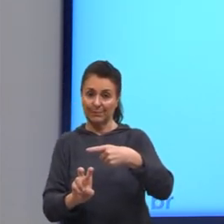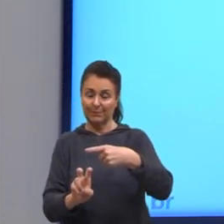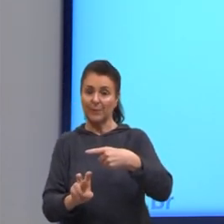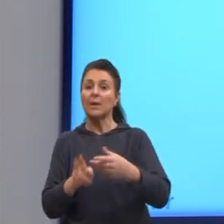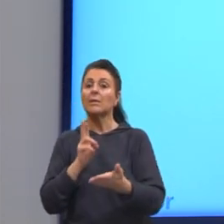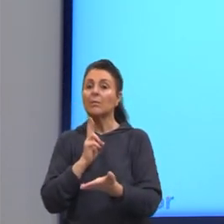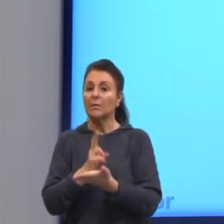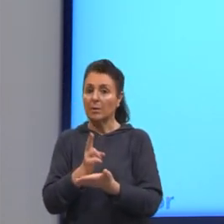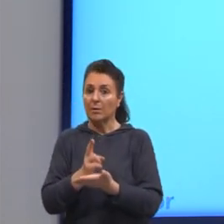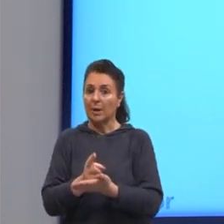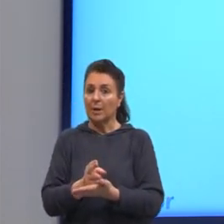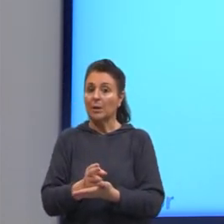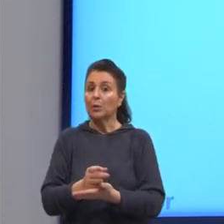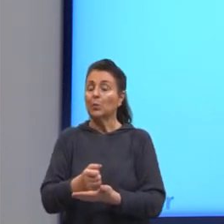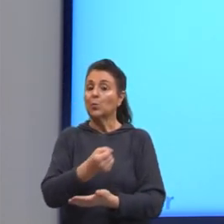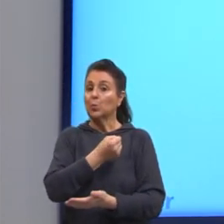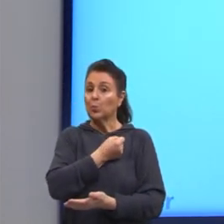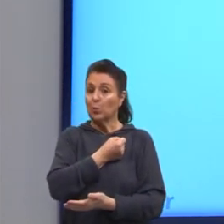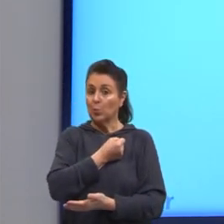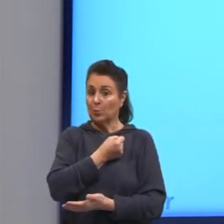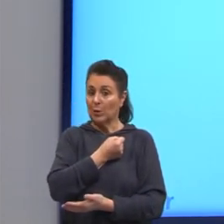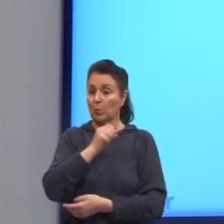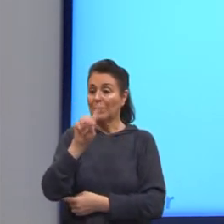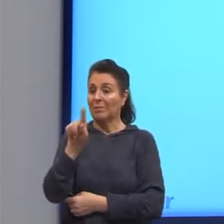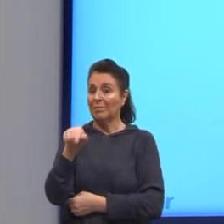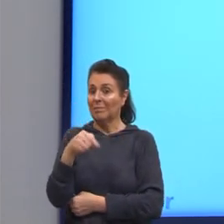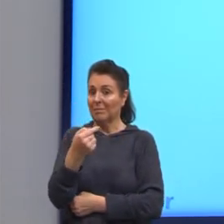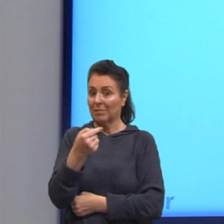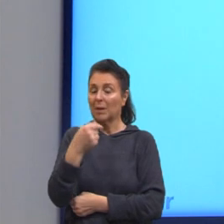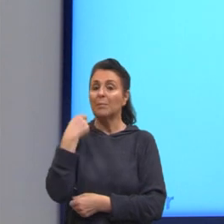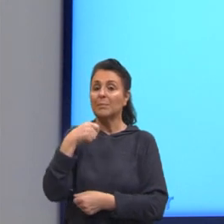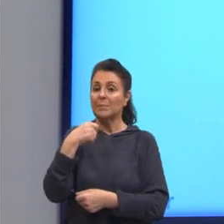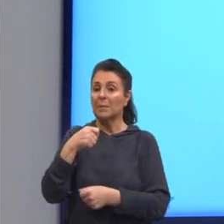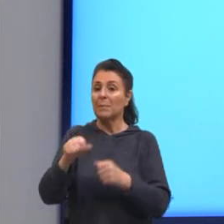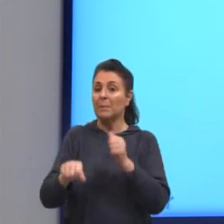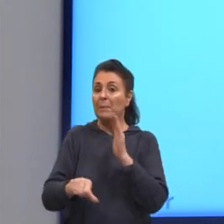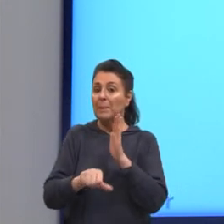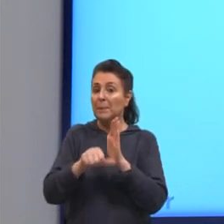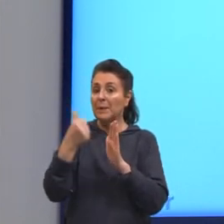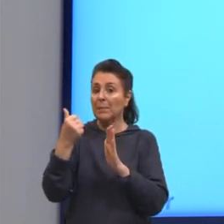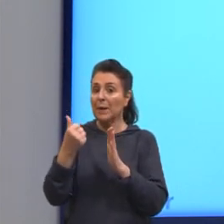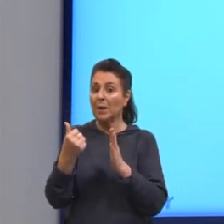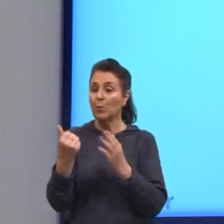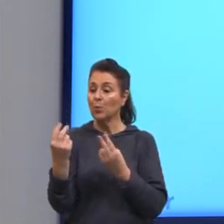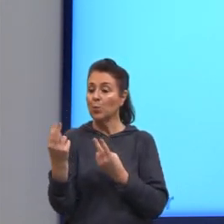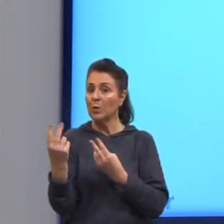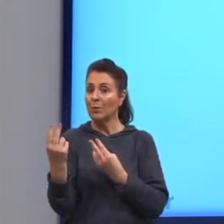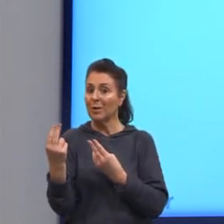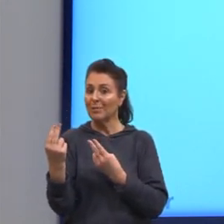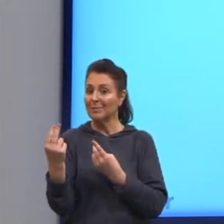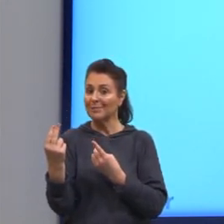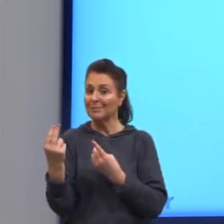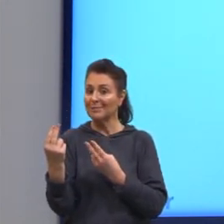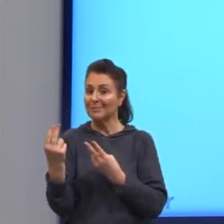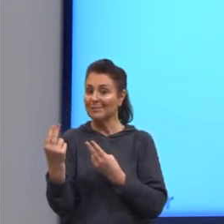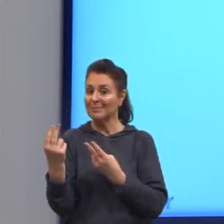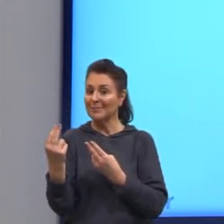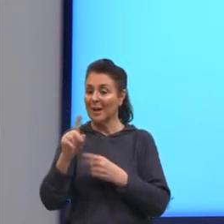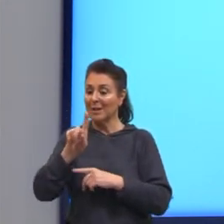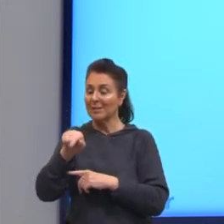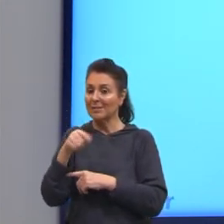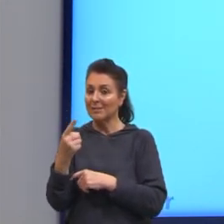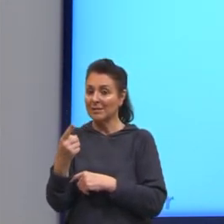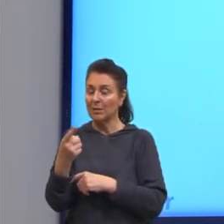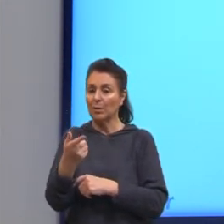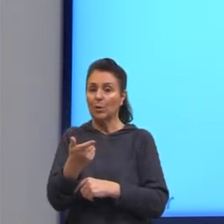onde nós temos um número decimal, nós precisamos primeiro igualar as casas decimais. Quando o